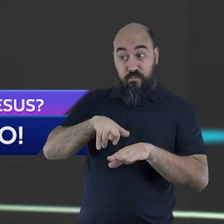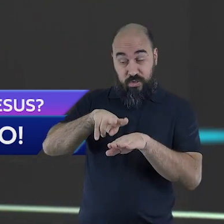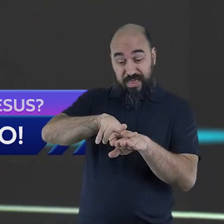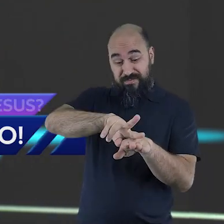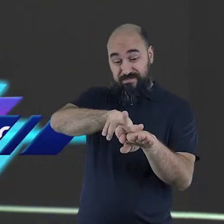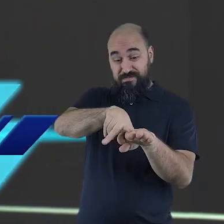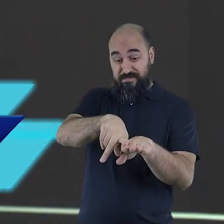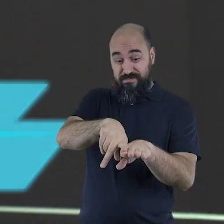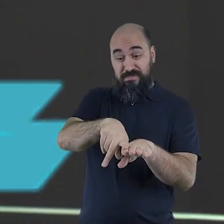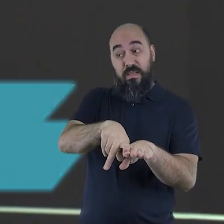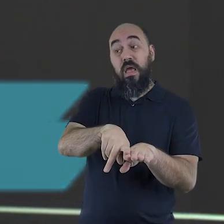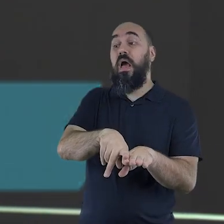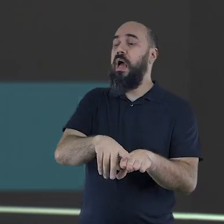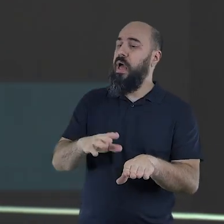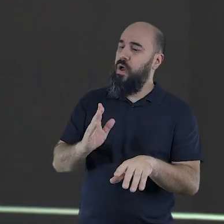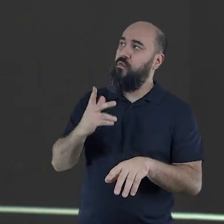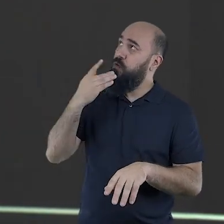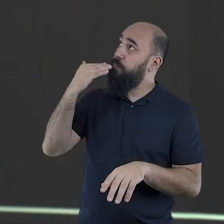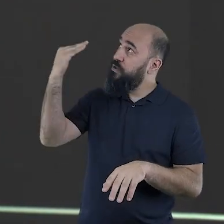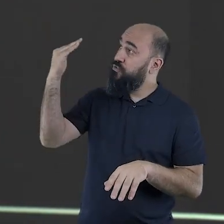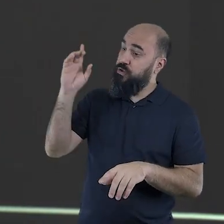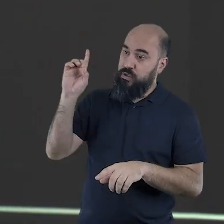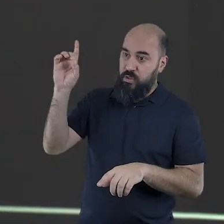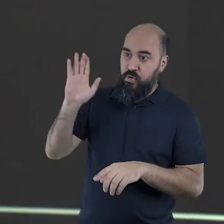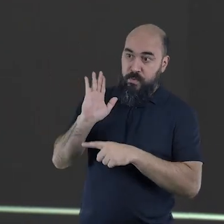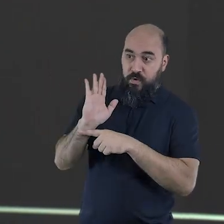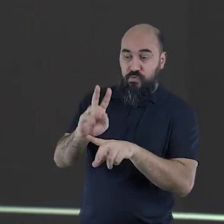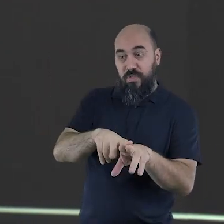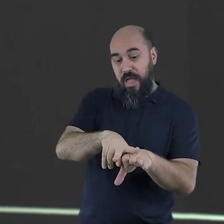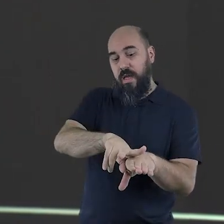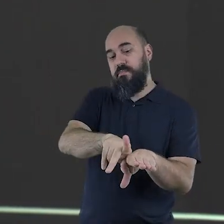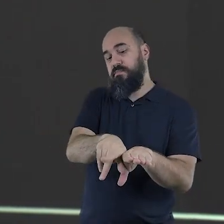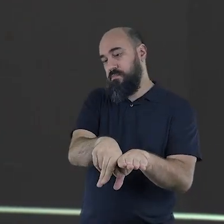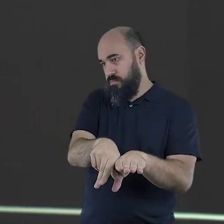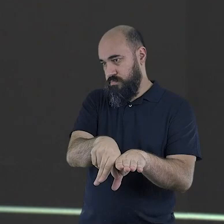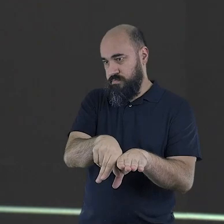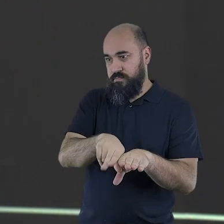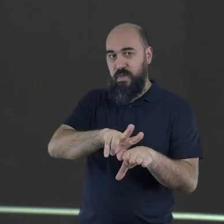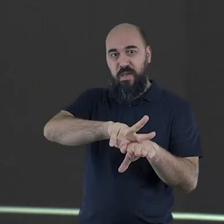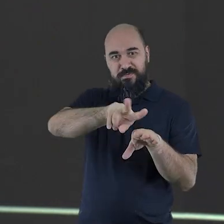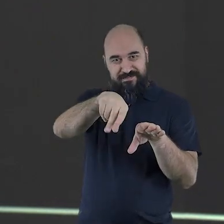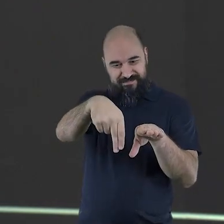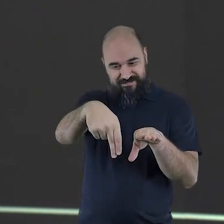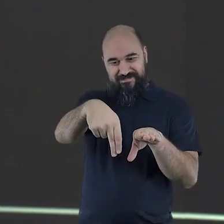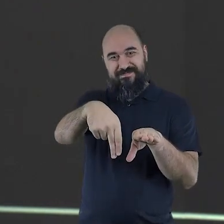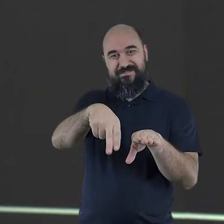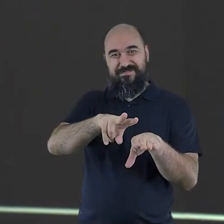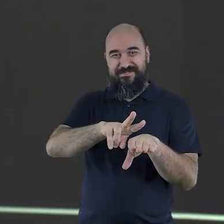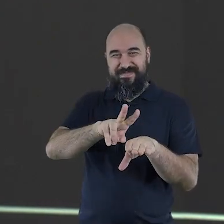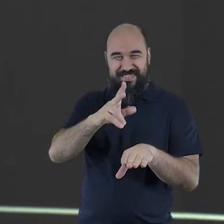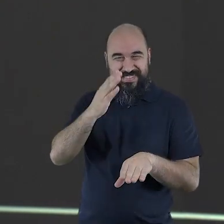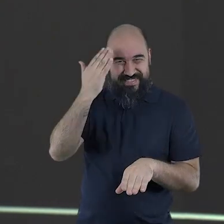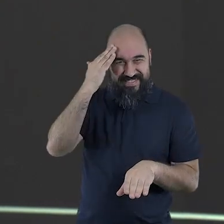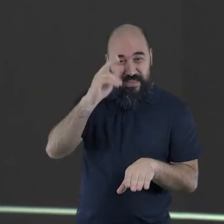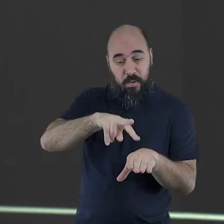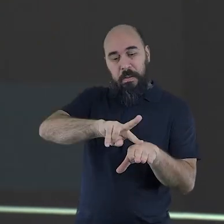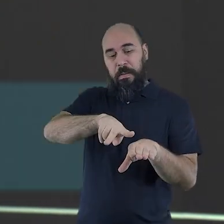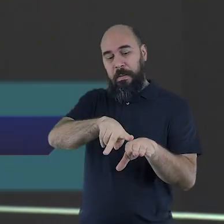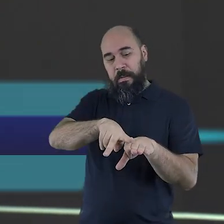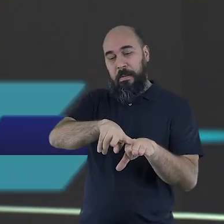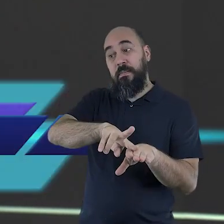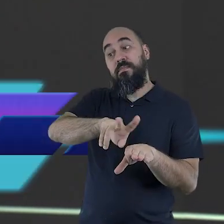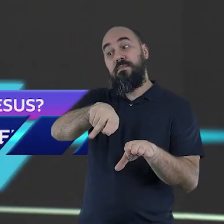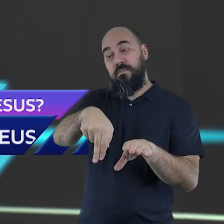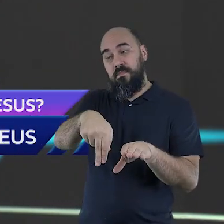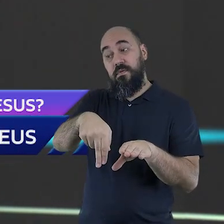ao Senhor que te ajude a levantar a outra perna. As mensagens que nós ouvimos da palavra de Deus, elas